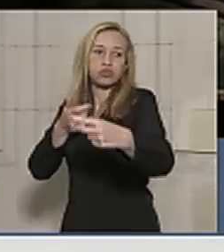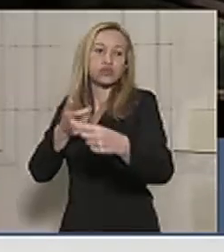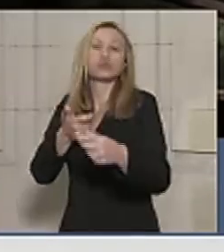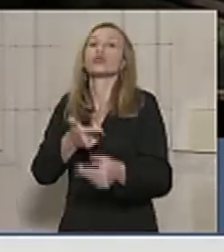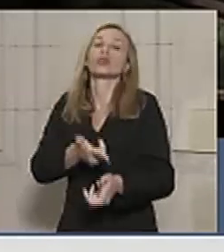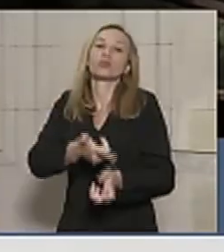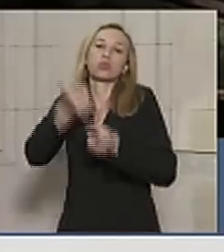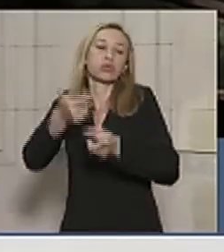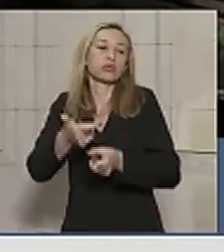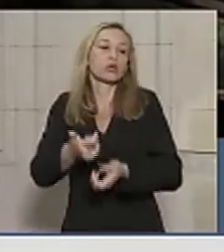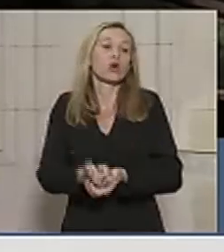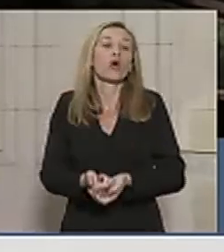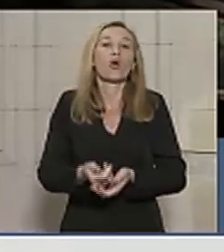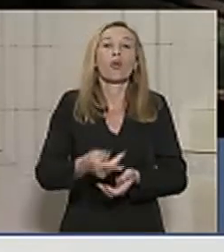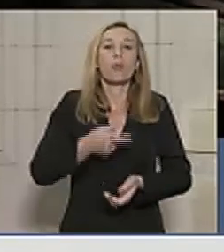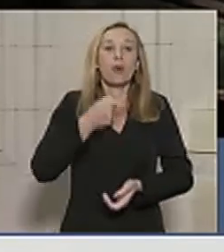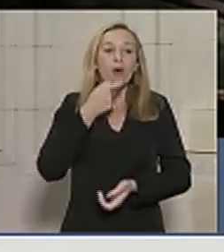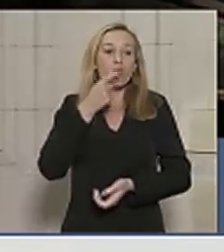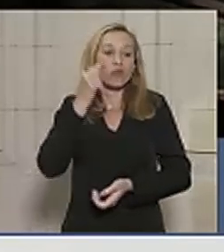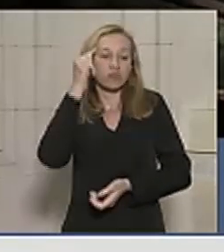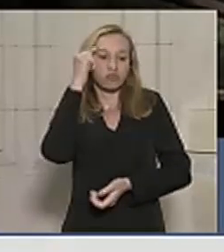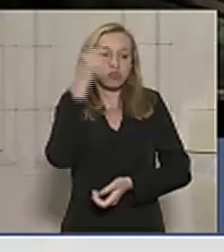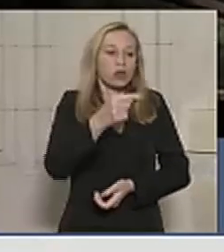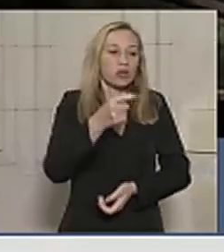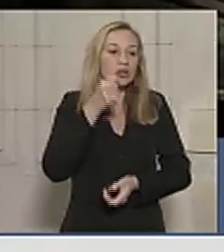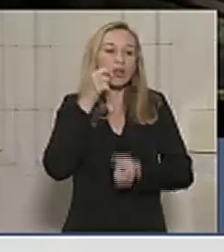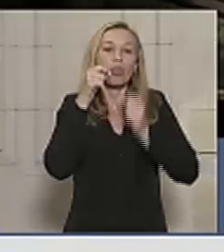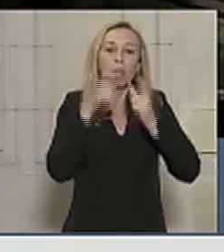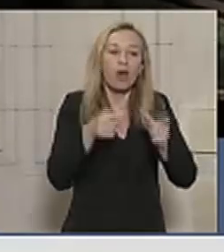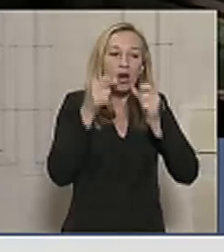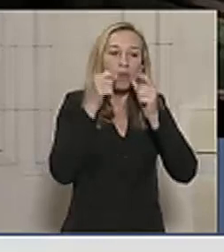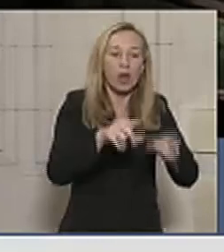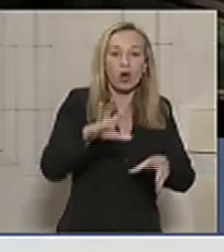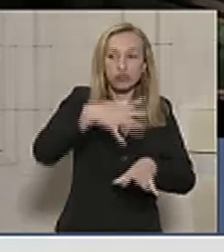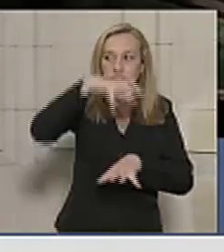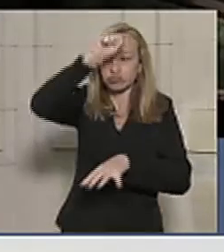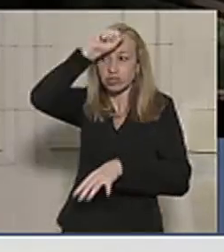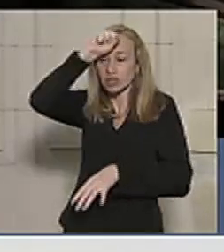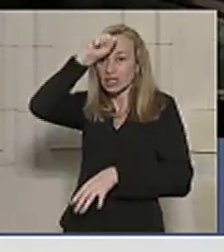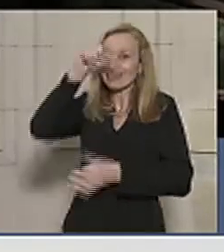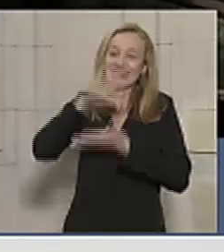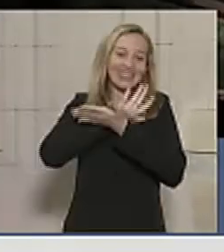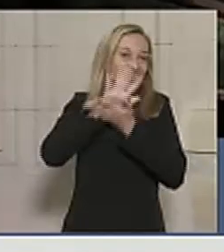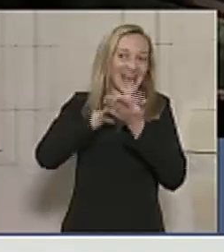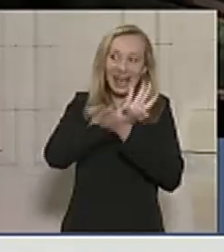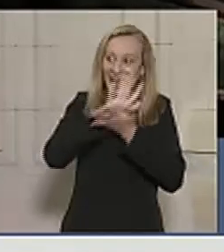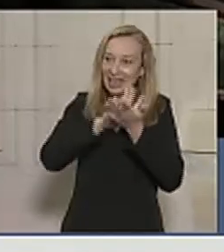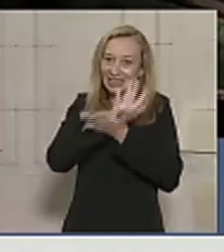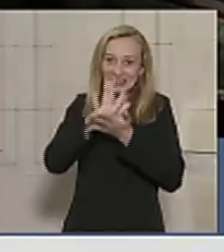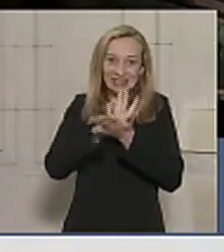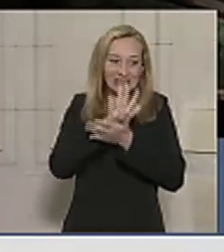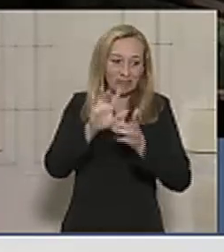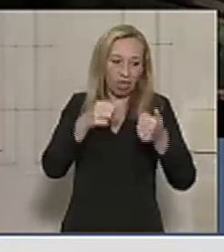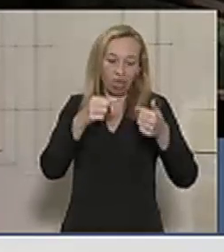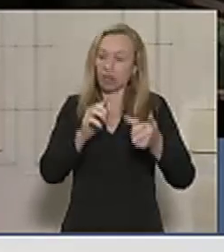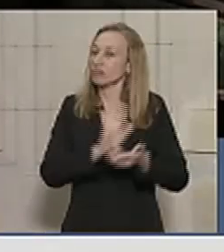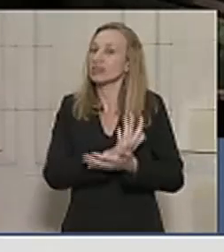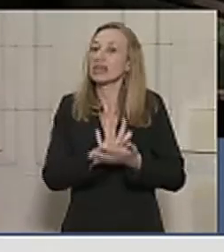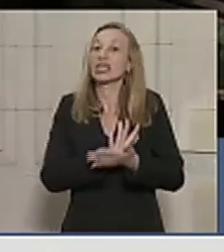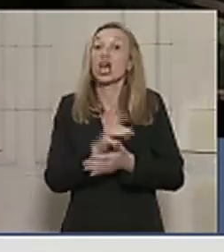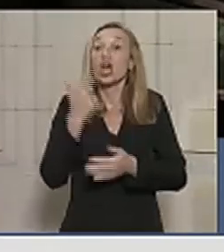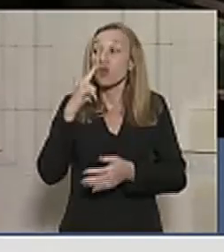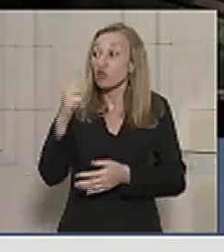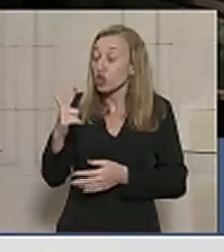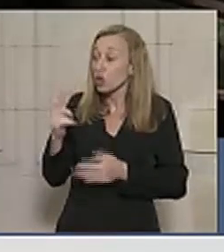com palavras de ordem, com xingamentos, com feitiçaria. Nada disso nos intimidará. Eu ouvi hoje no